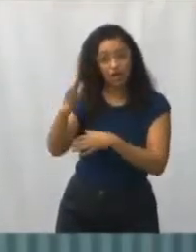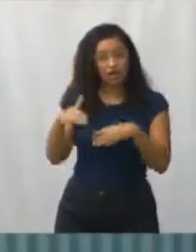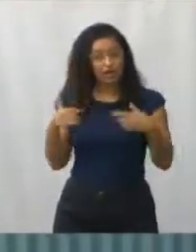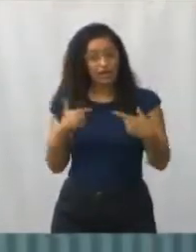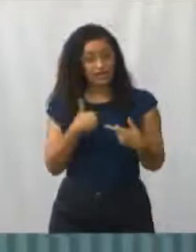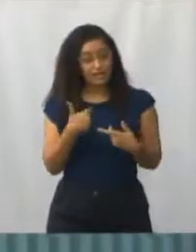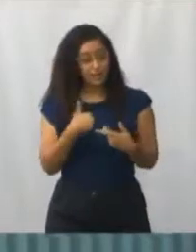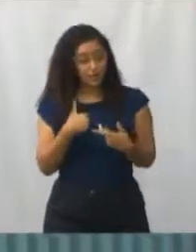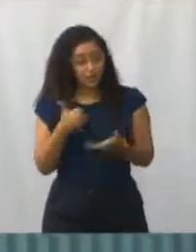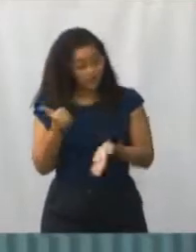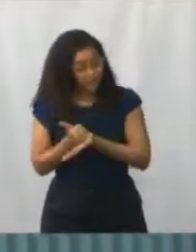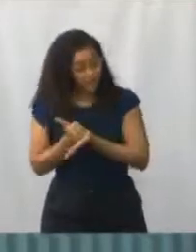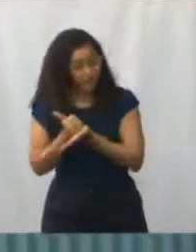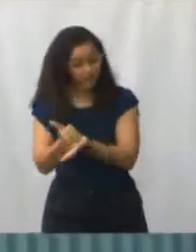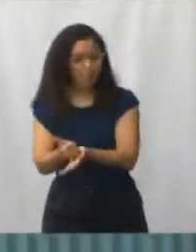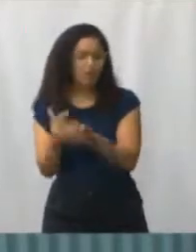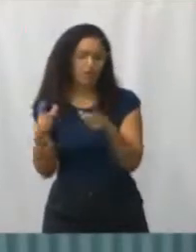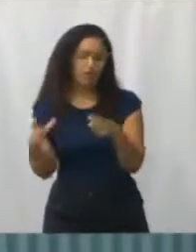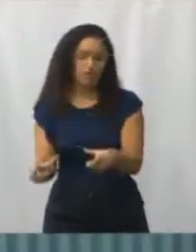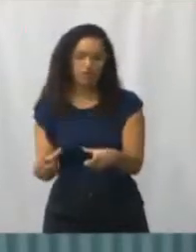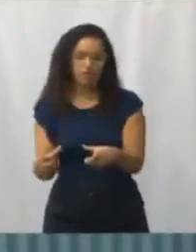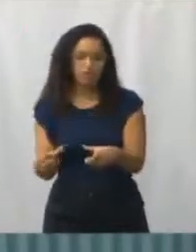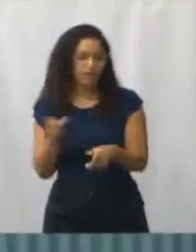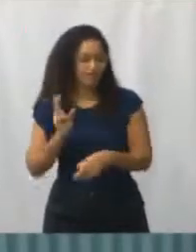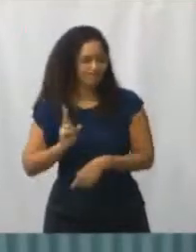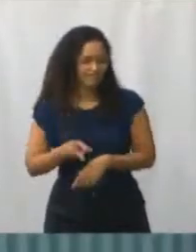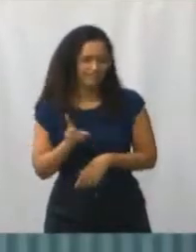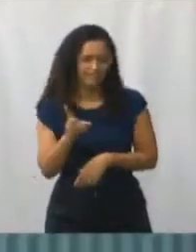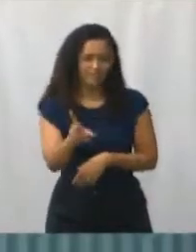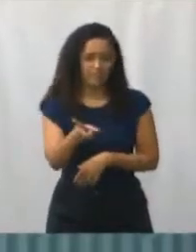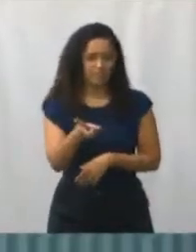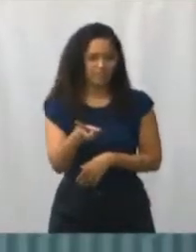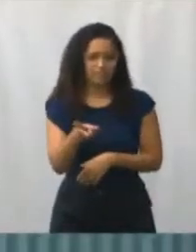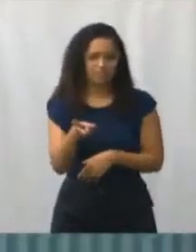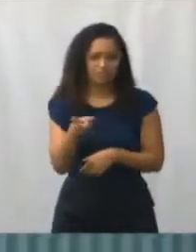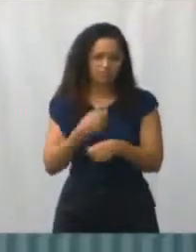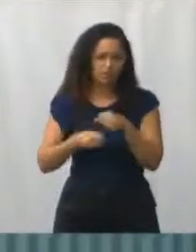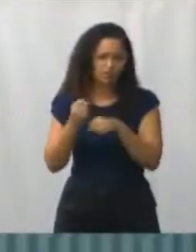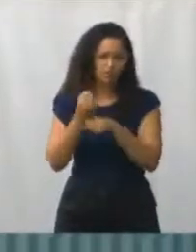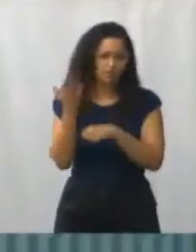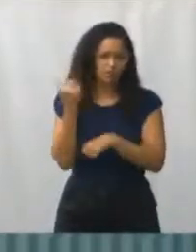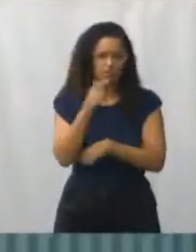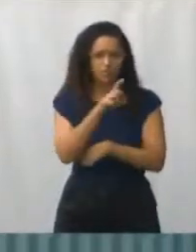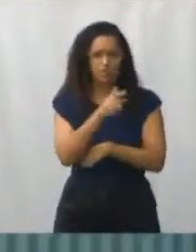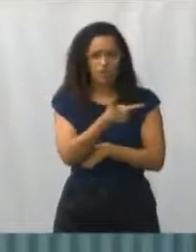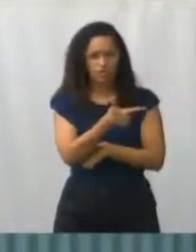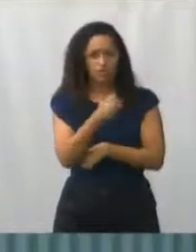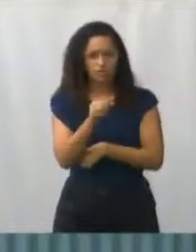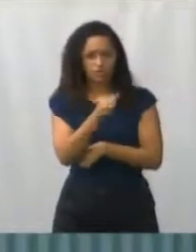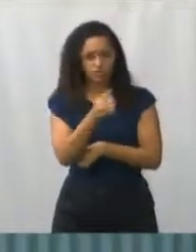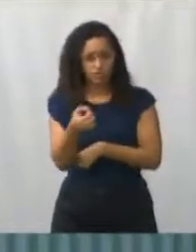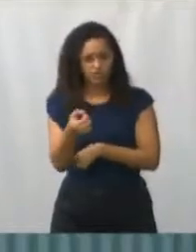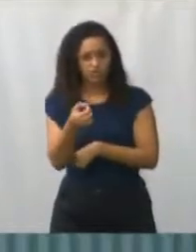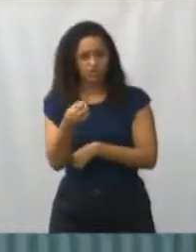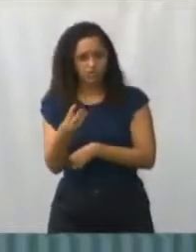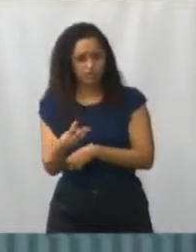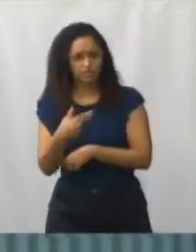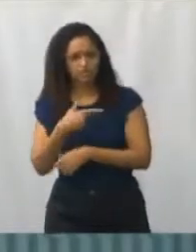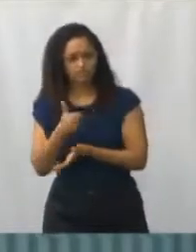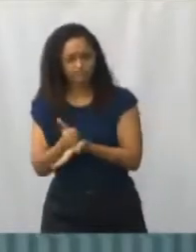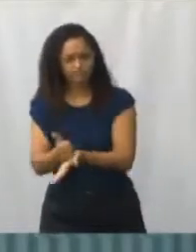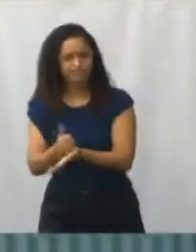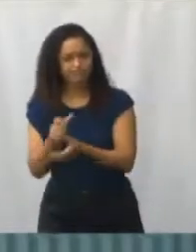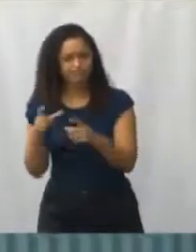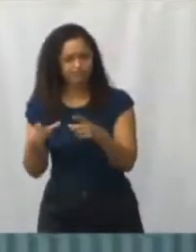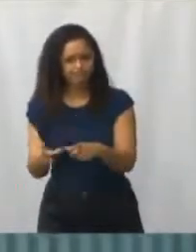e a gente sempre está lá. Existe uma rua no final da São